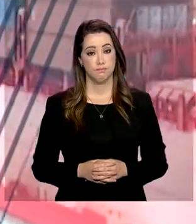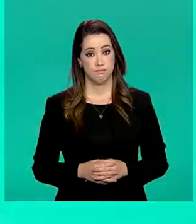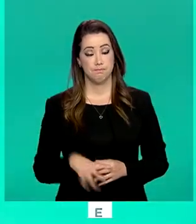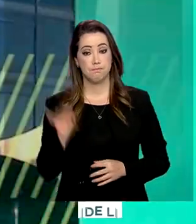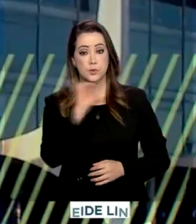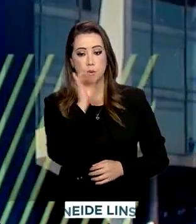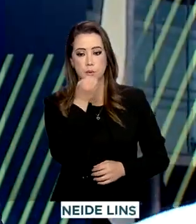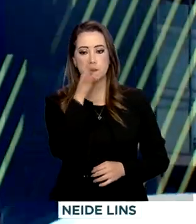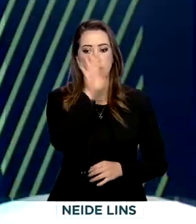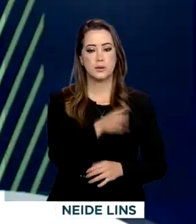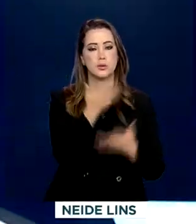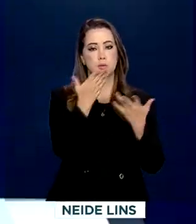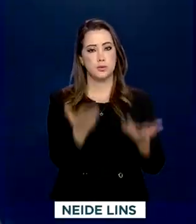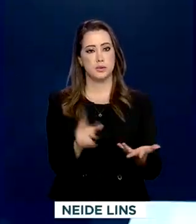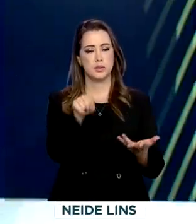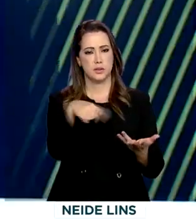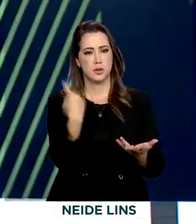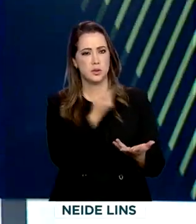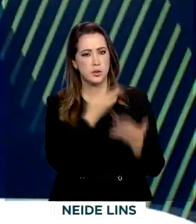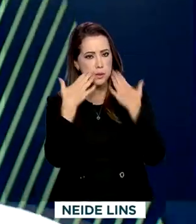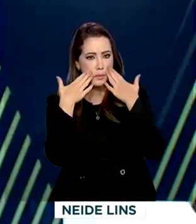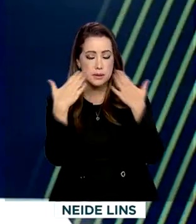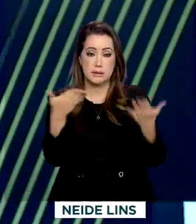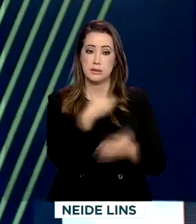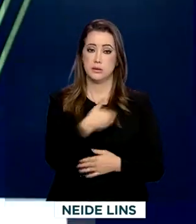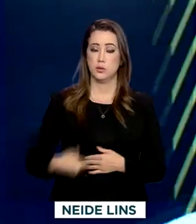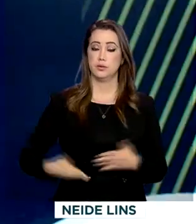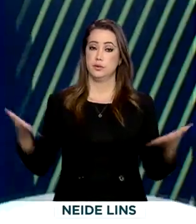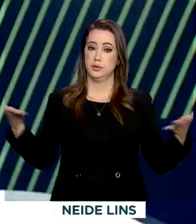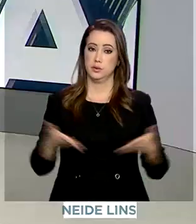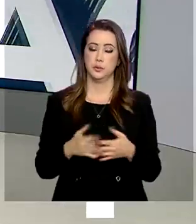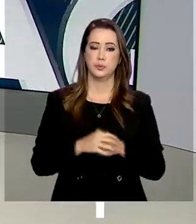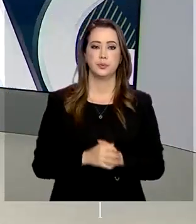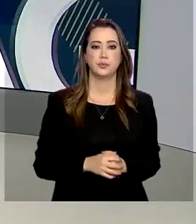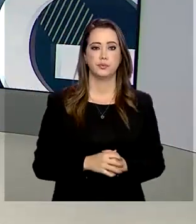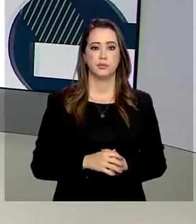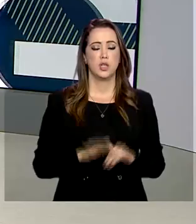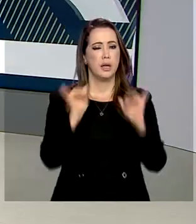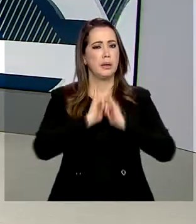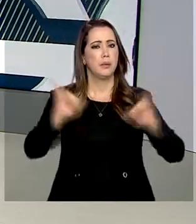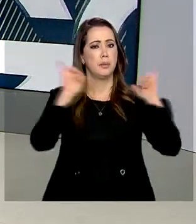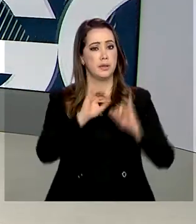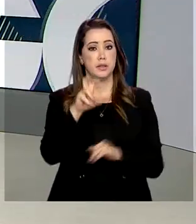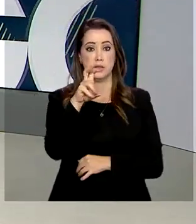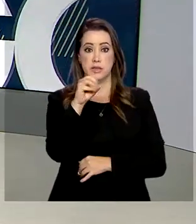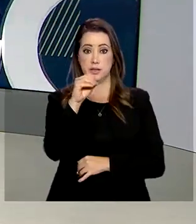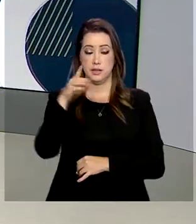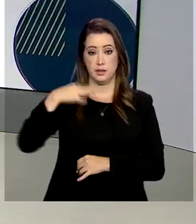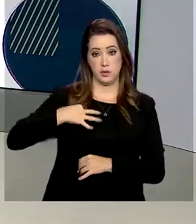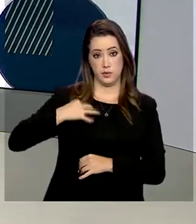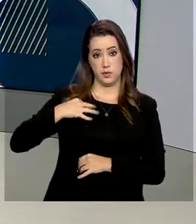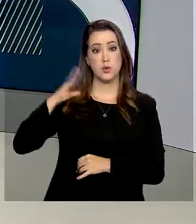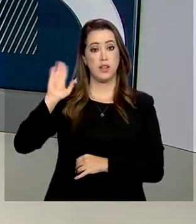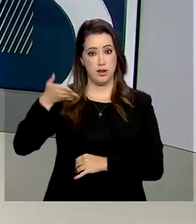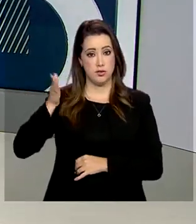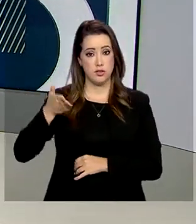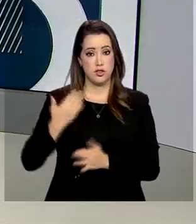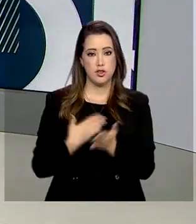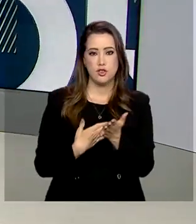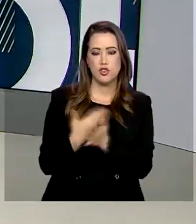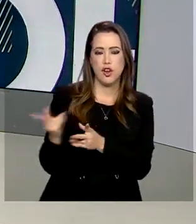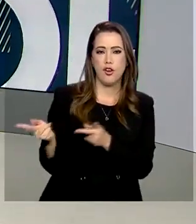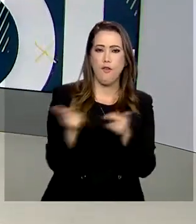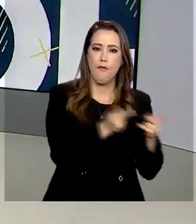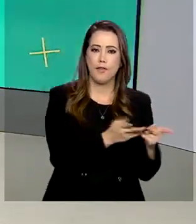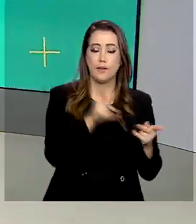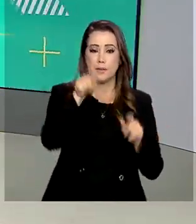Olá, boa tarde para você. Estamos no ar com o Governo Agora. A campanha 500 Voluntários Já convida